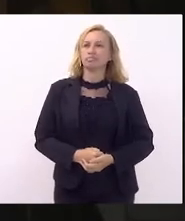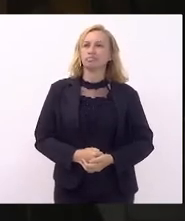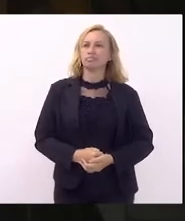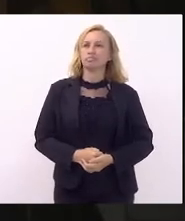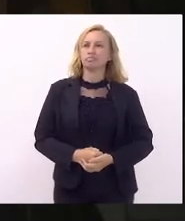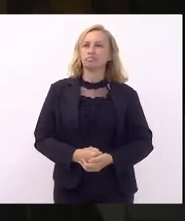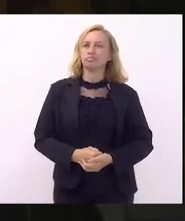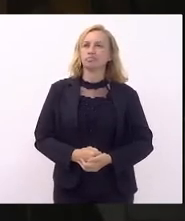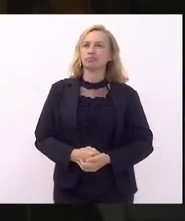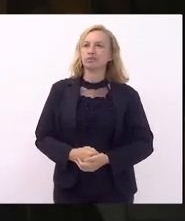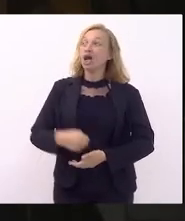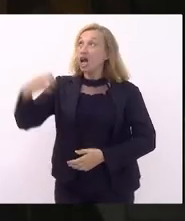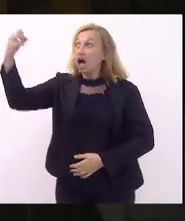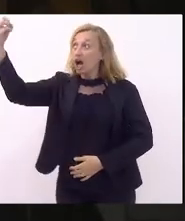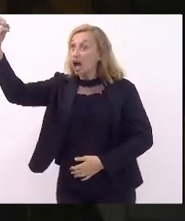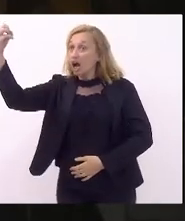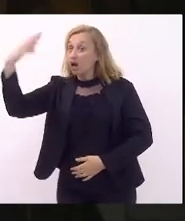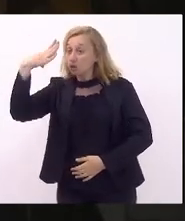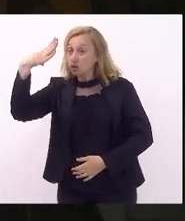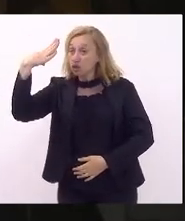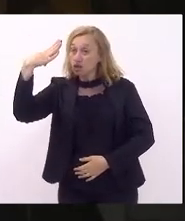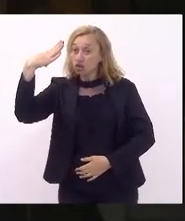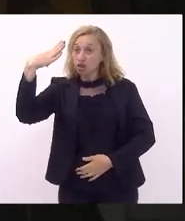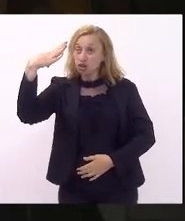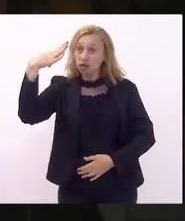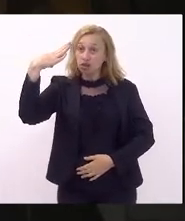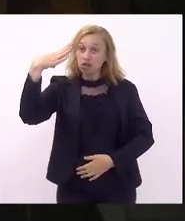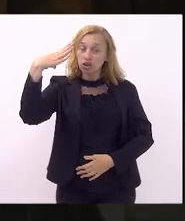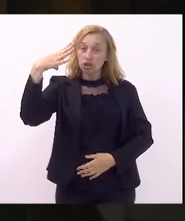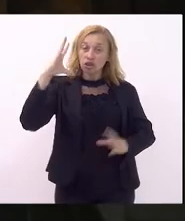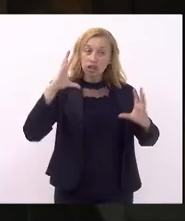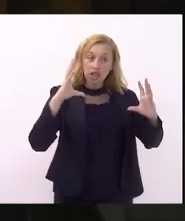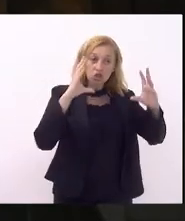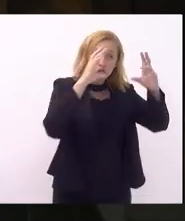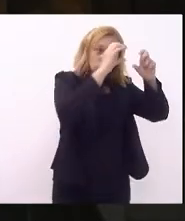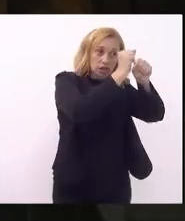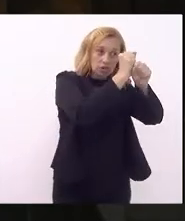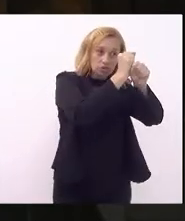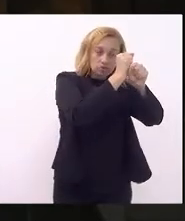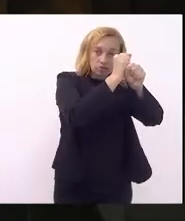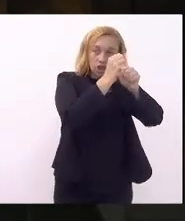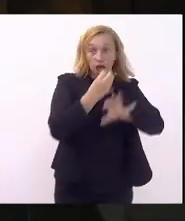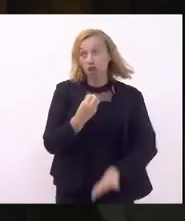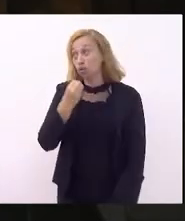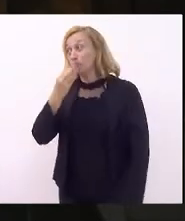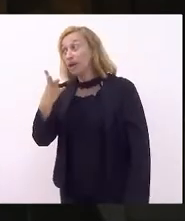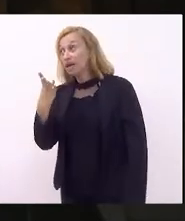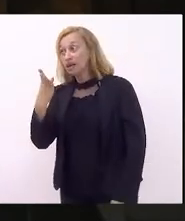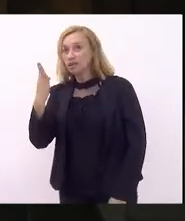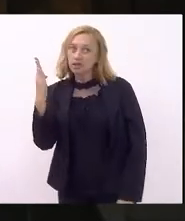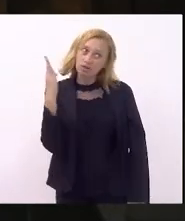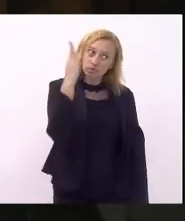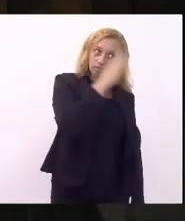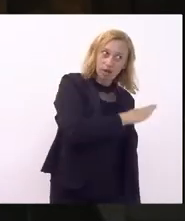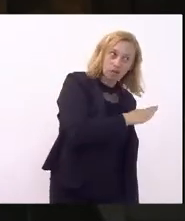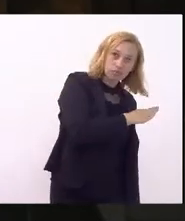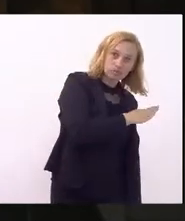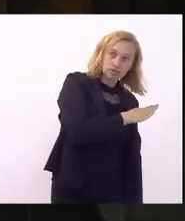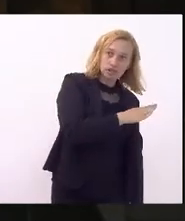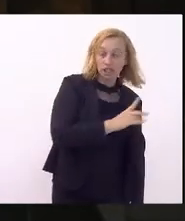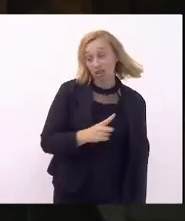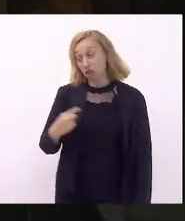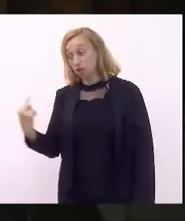a luz e as trevas entre o bem e o mal. Entre